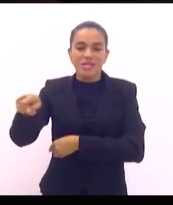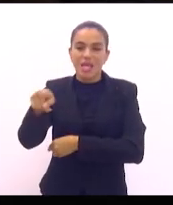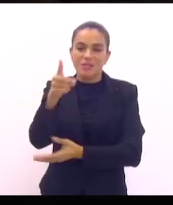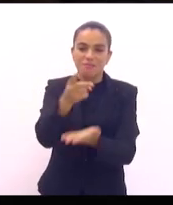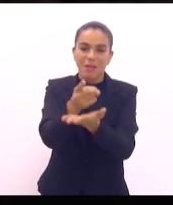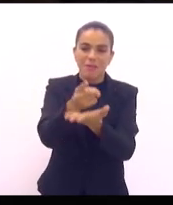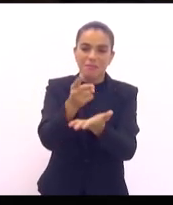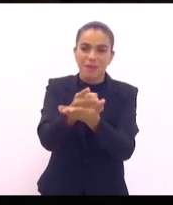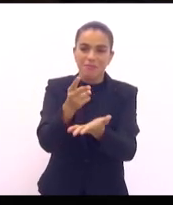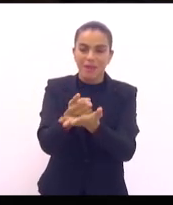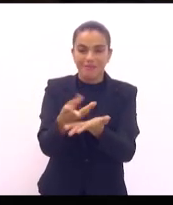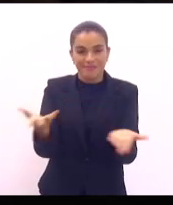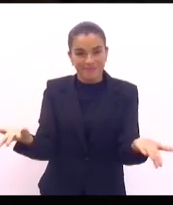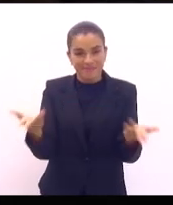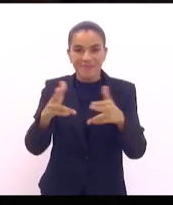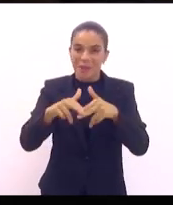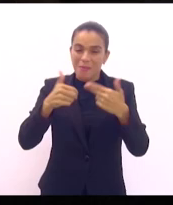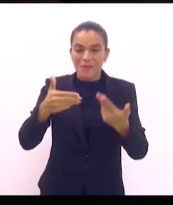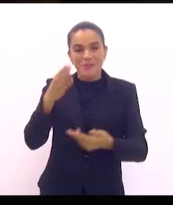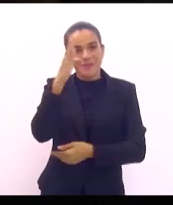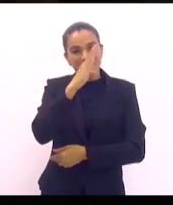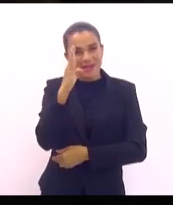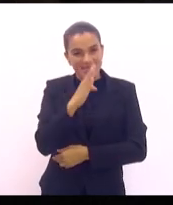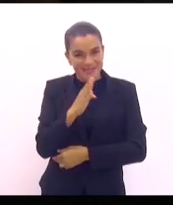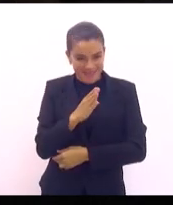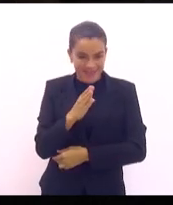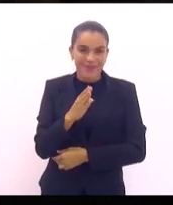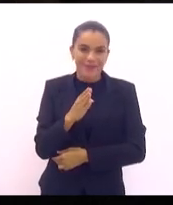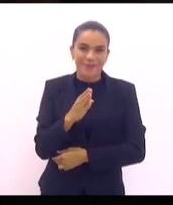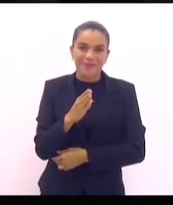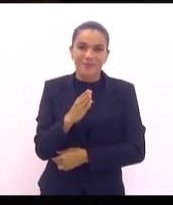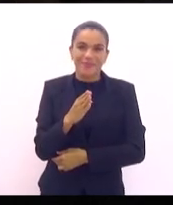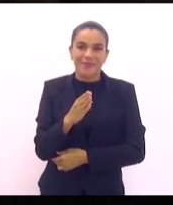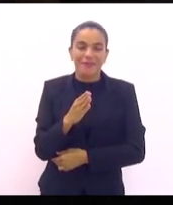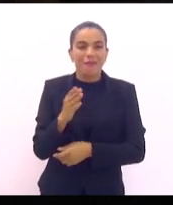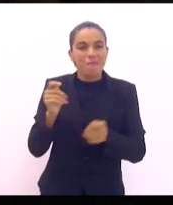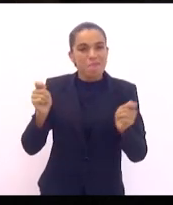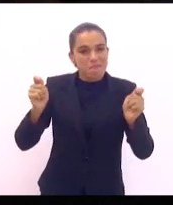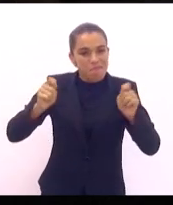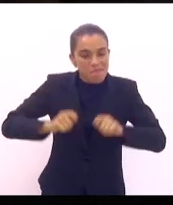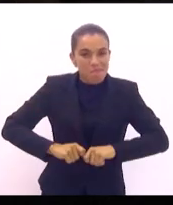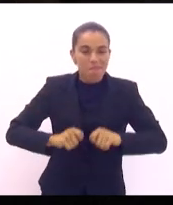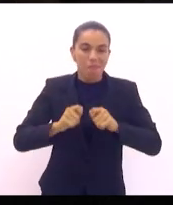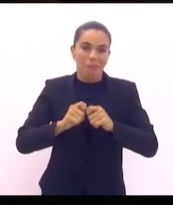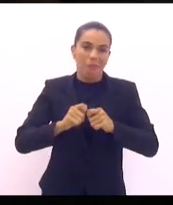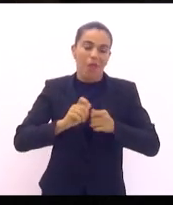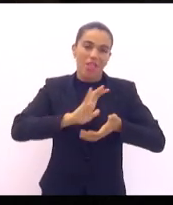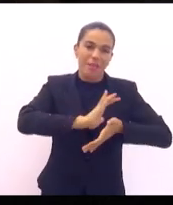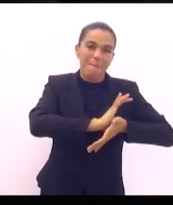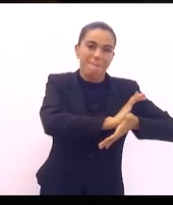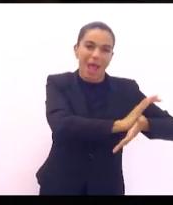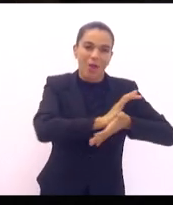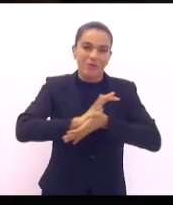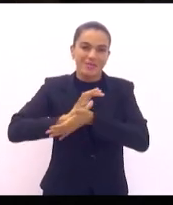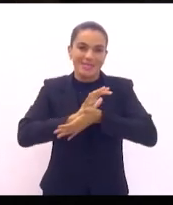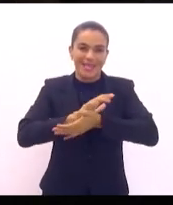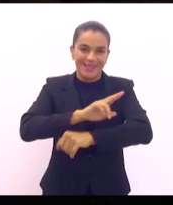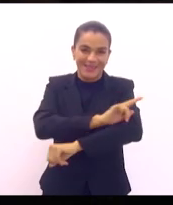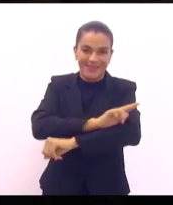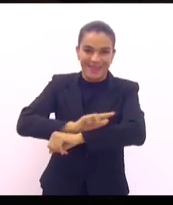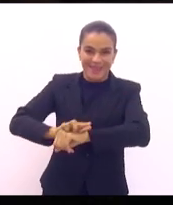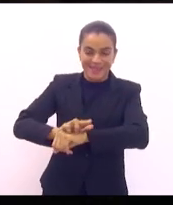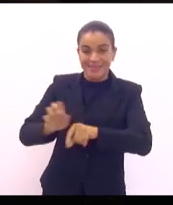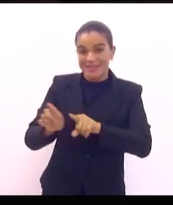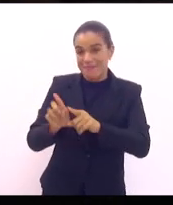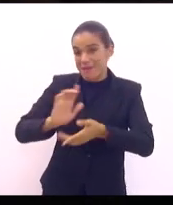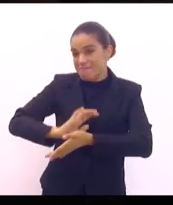Então, como é que um país como o Brasil pode alimentar preconceito racial e